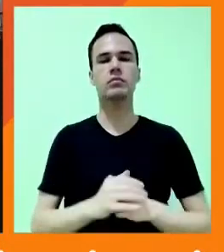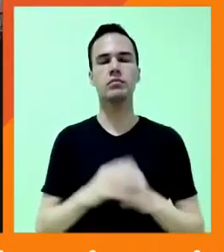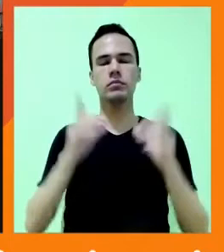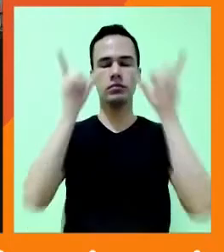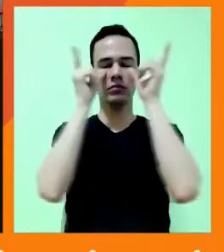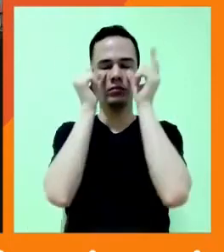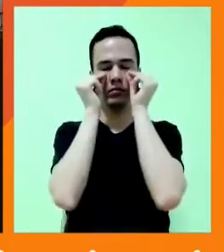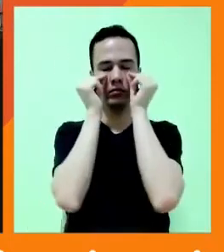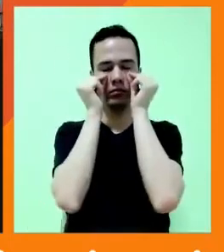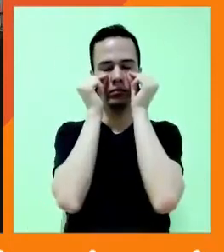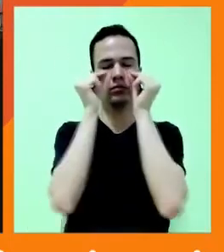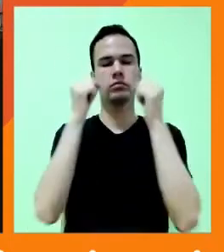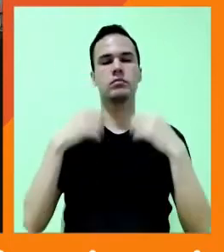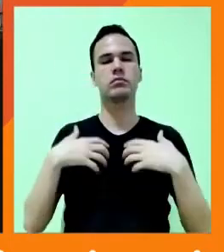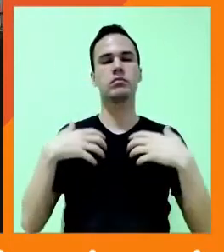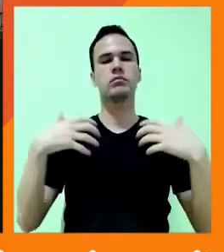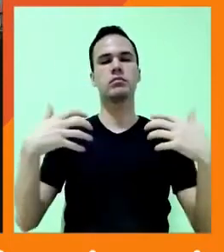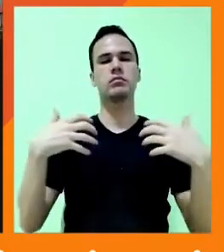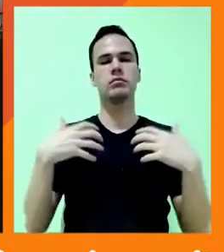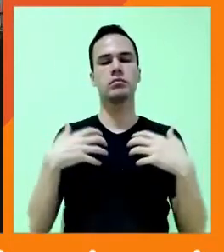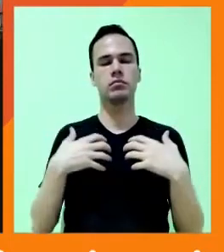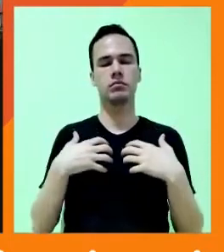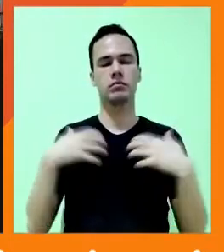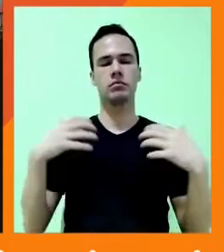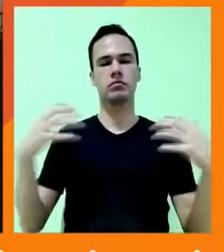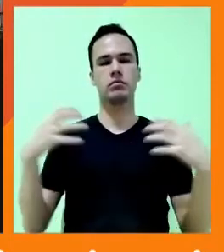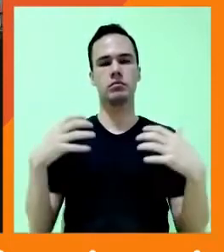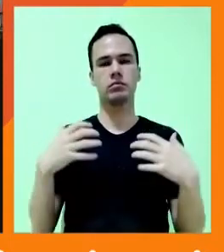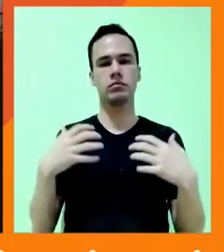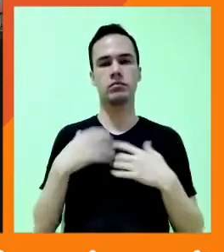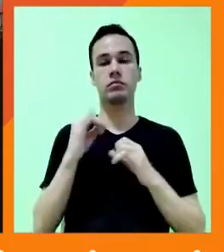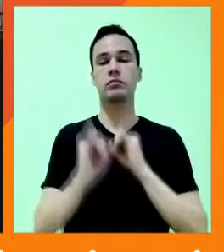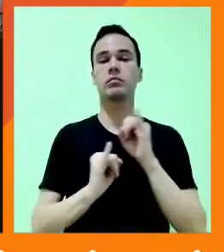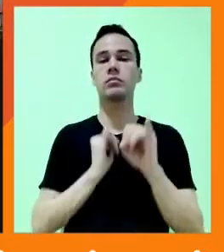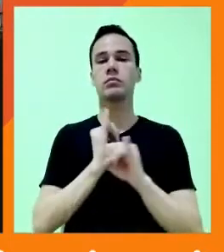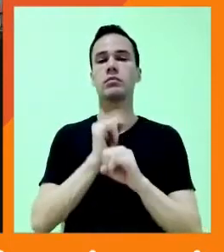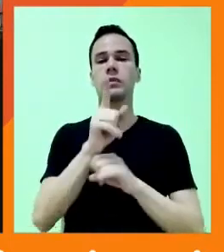E tenta responder essa questão. O que é que a internet tem feito de você?